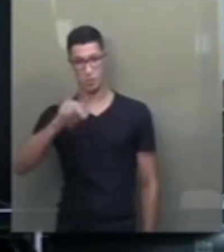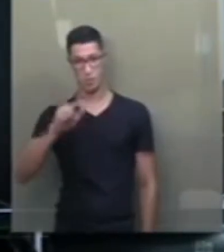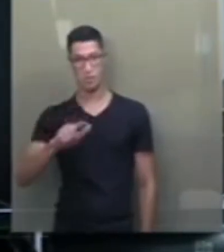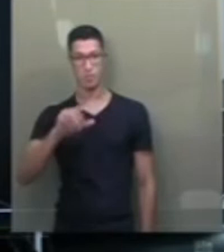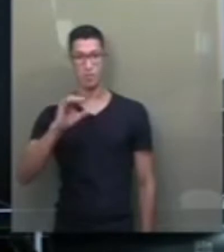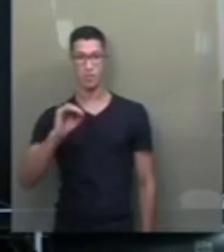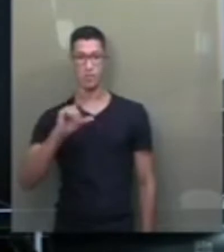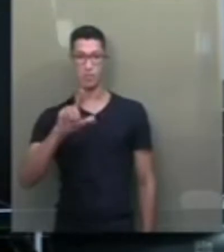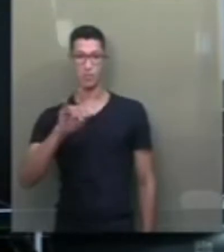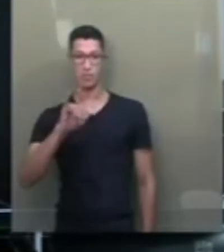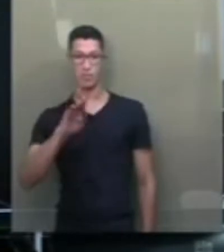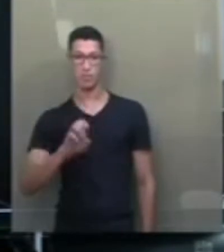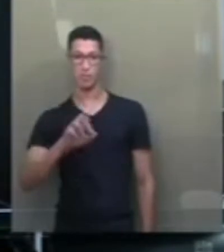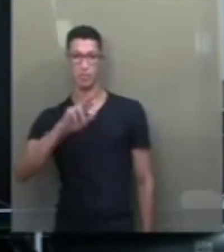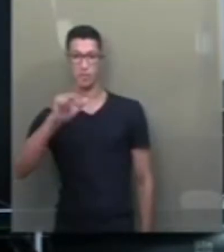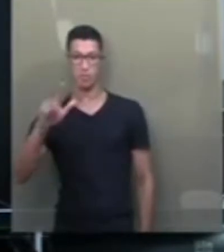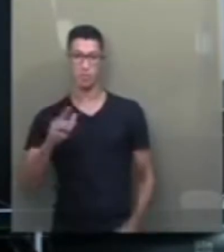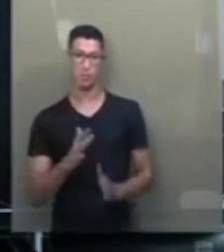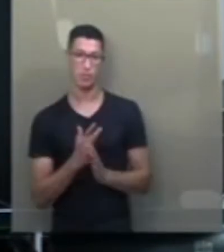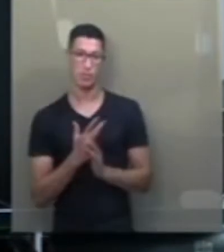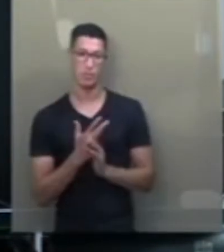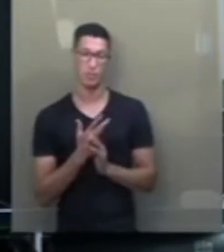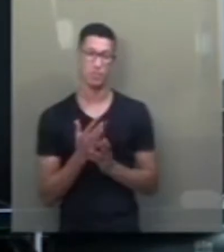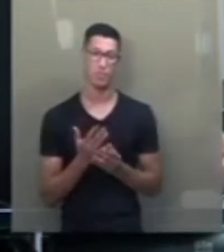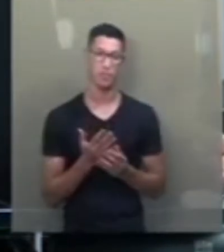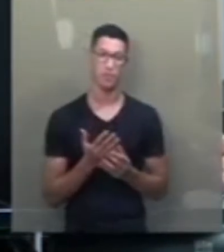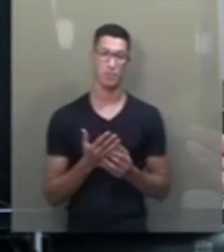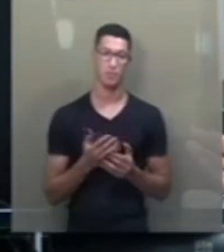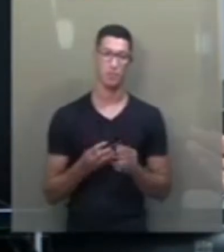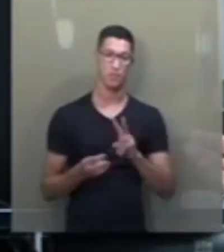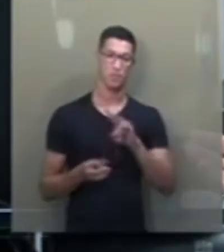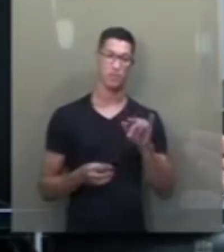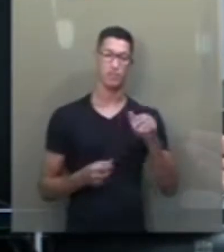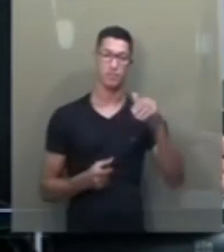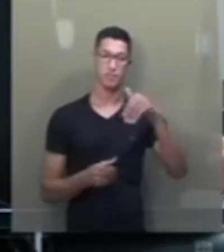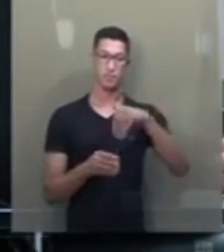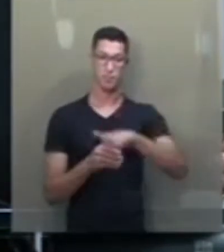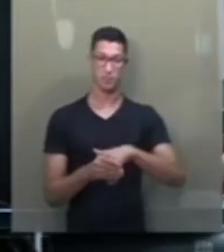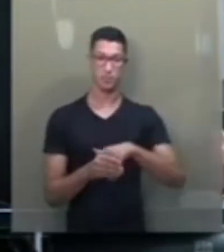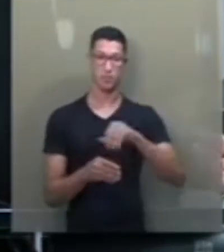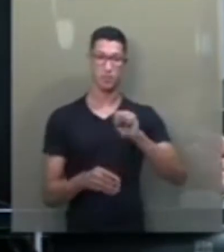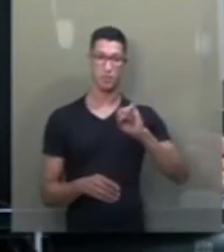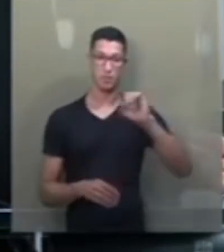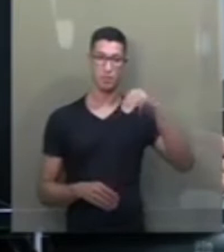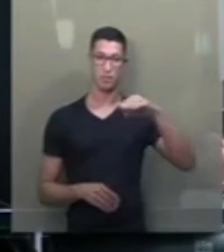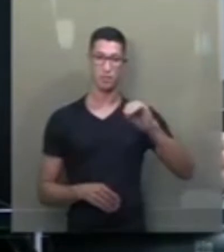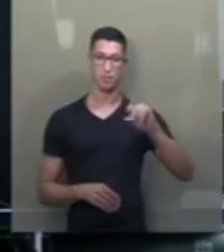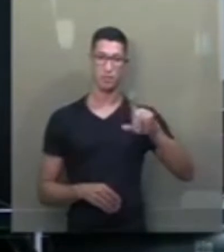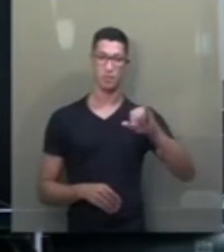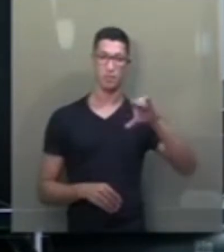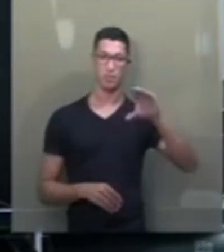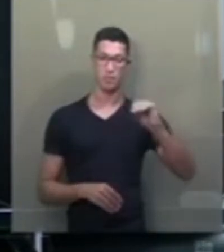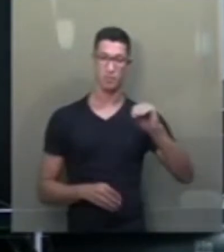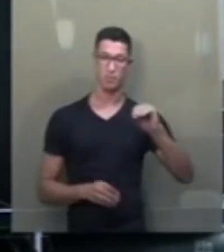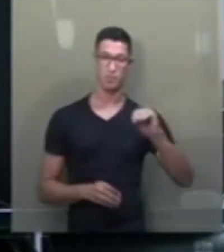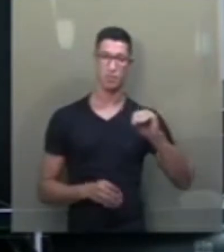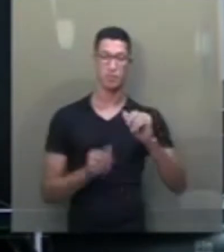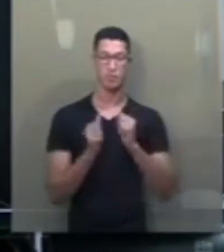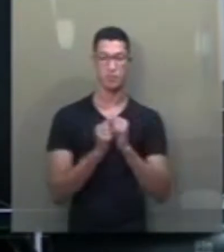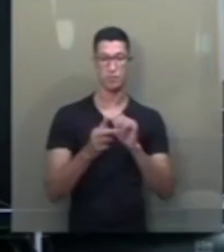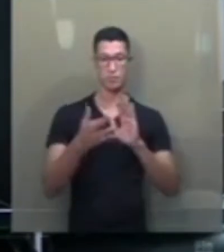do estado do Pará. A presidência submete a matéria diretamente à votação simbólica, como